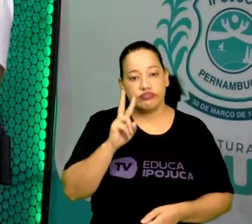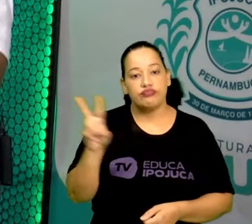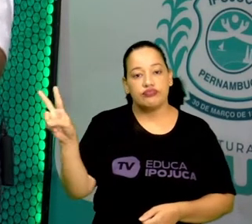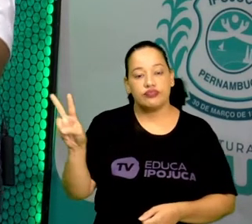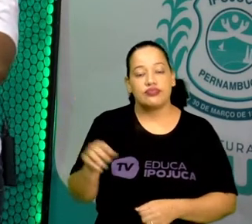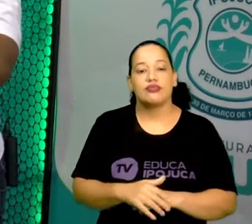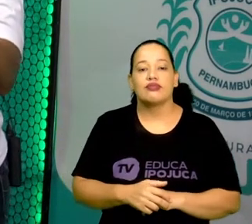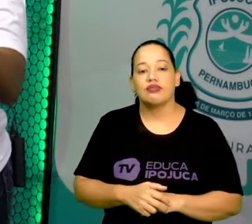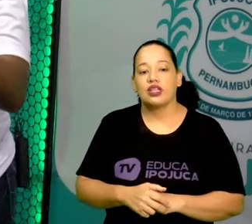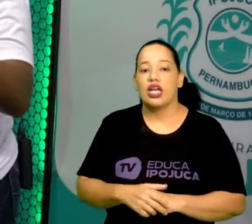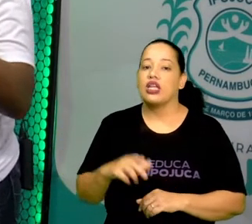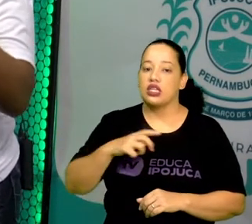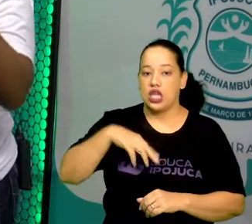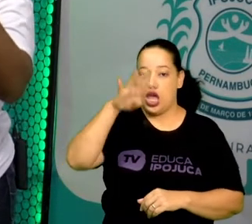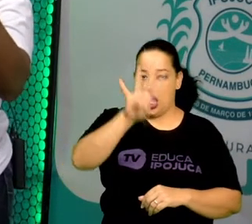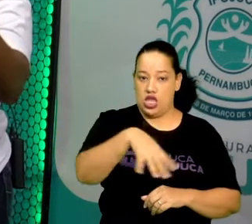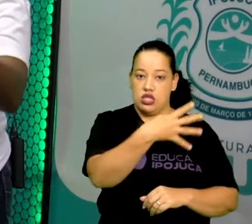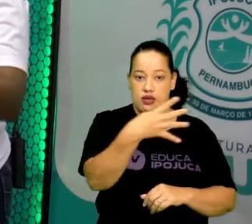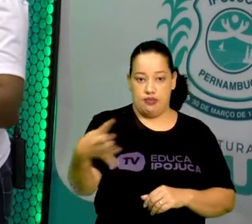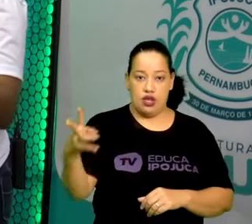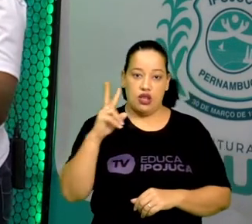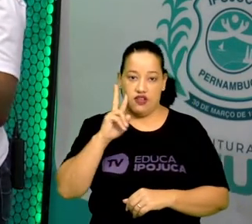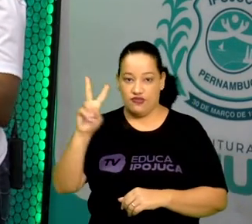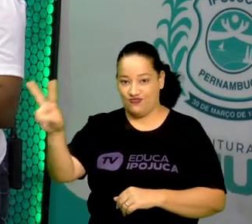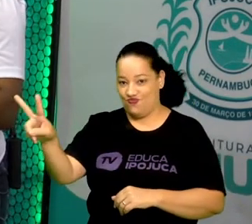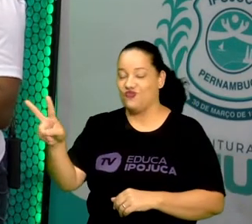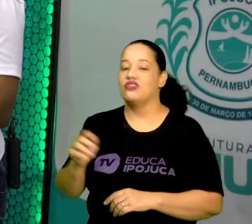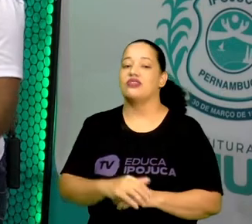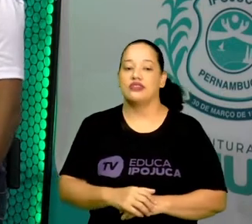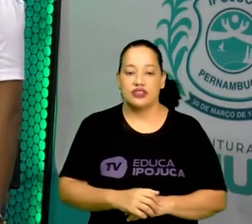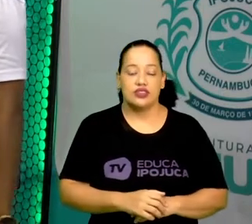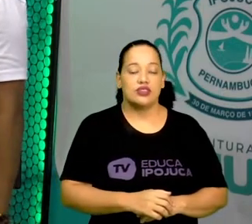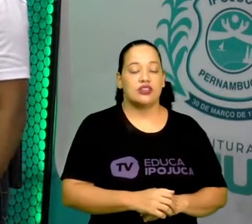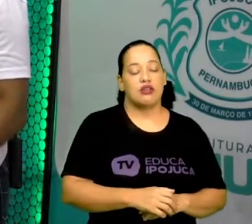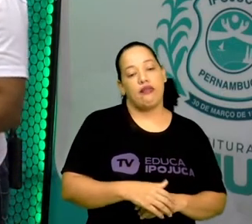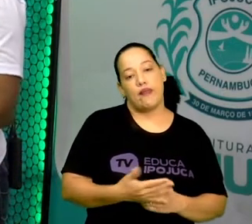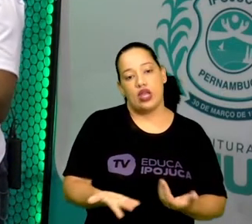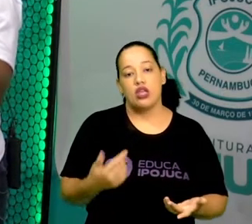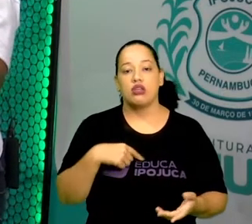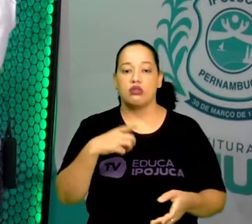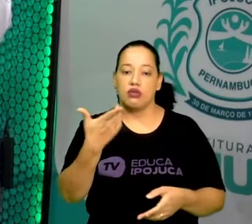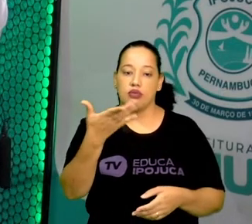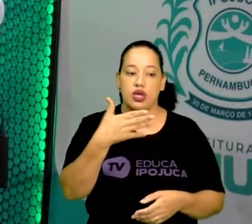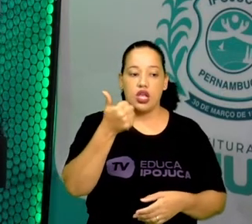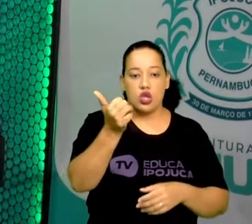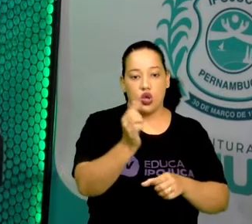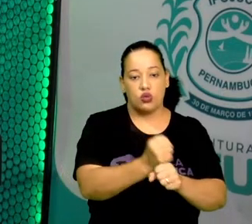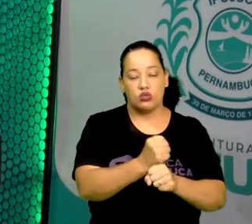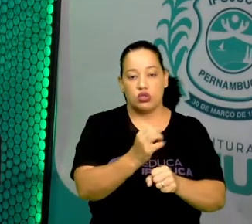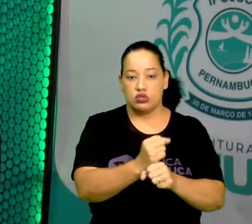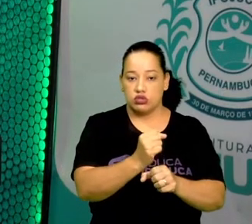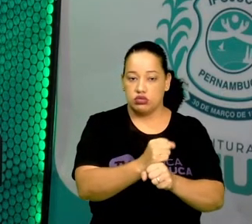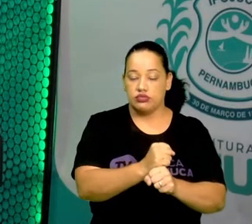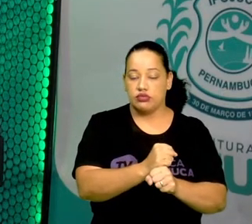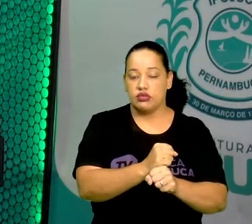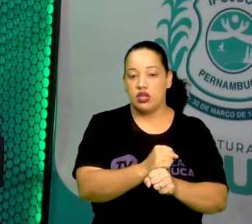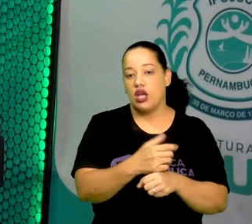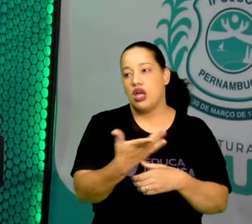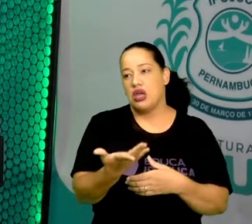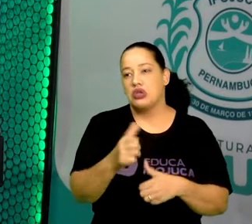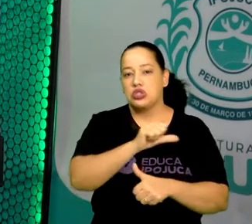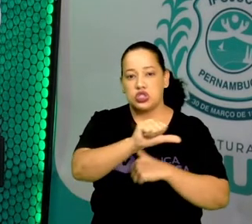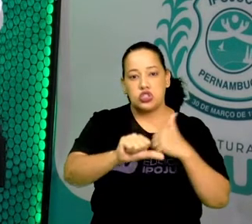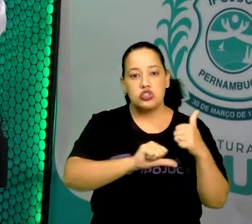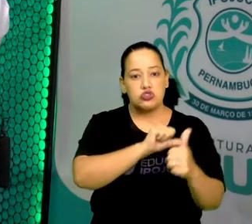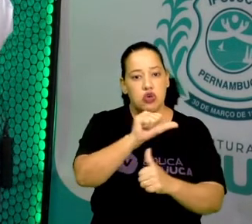Observe. Eu coloquei a tabelinha para auxiliar aqui o cálculo. Eu quero transformar aquela medida em quilômetros